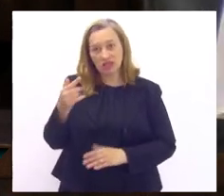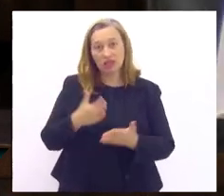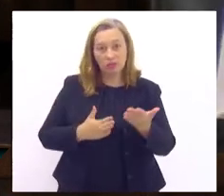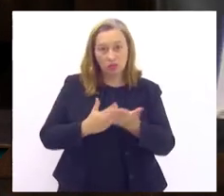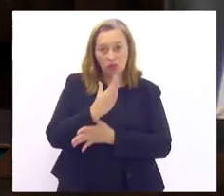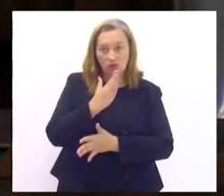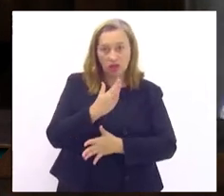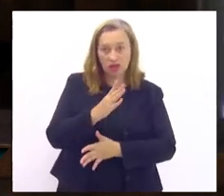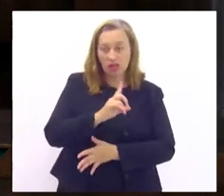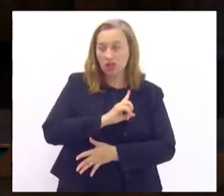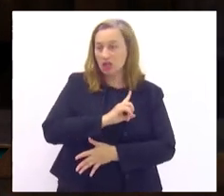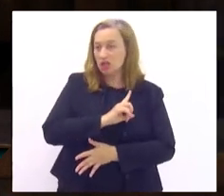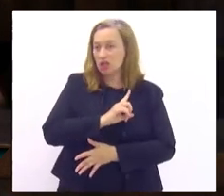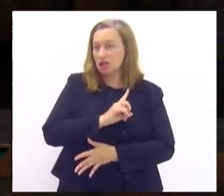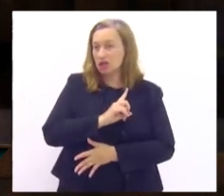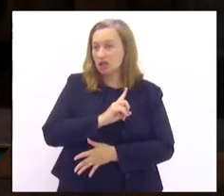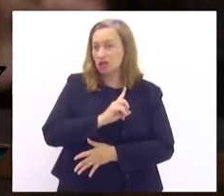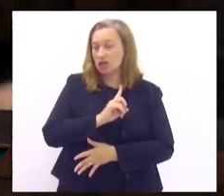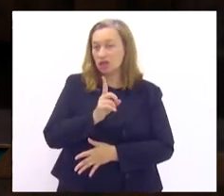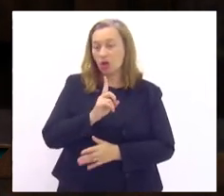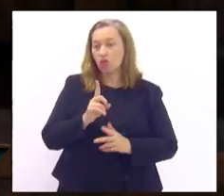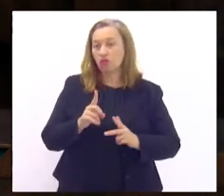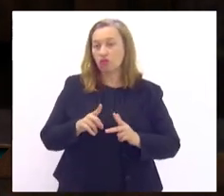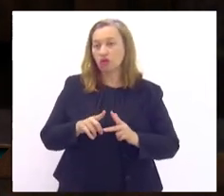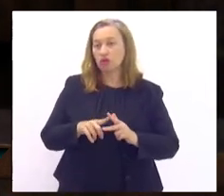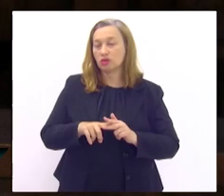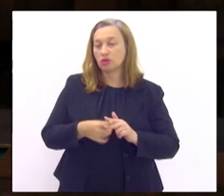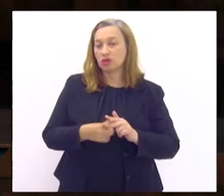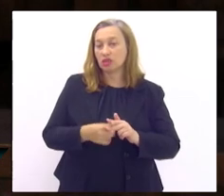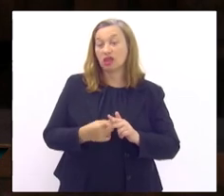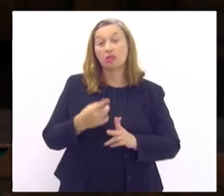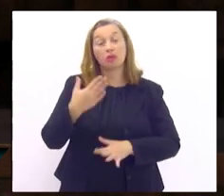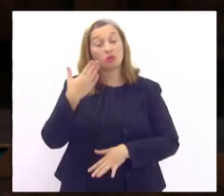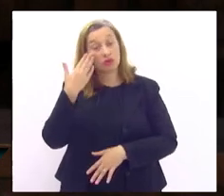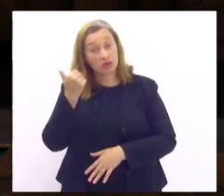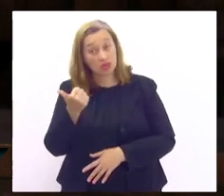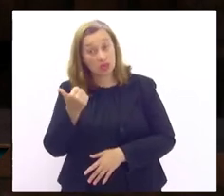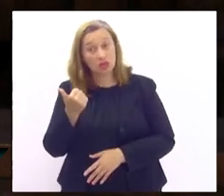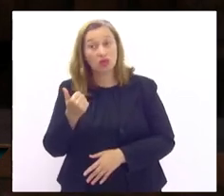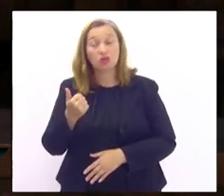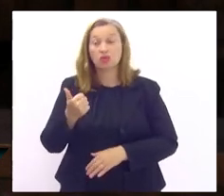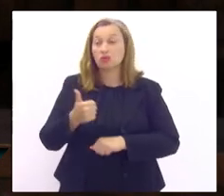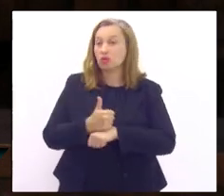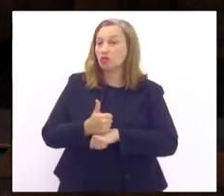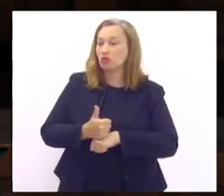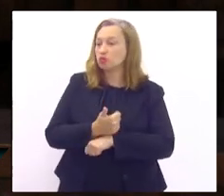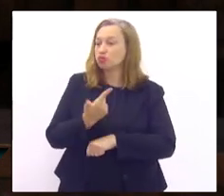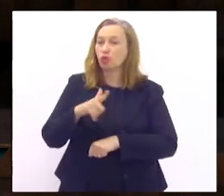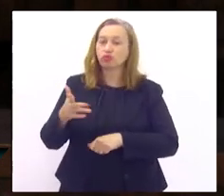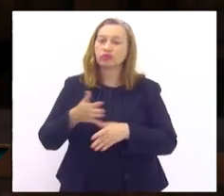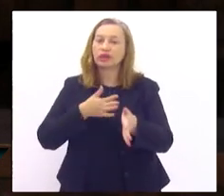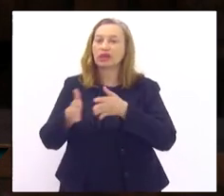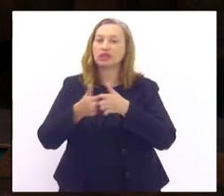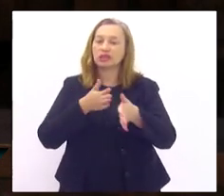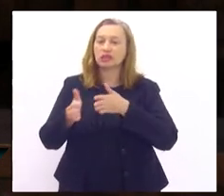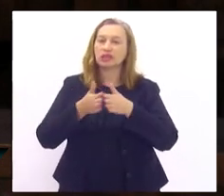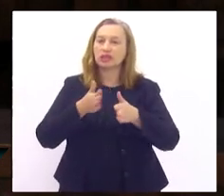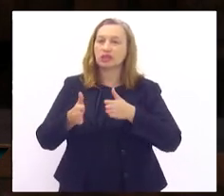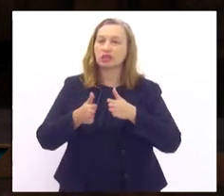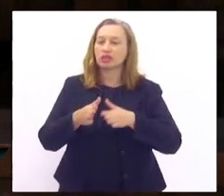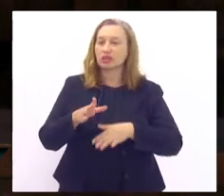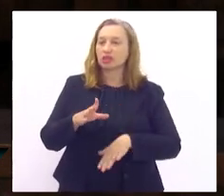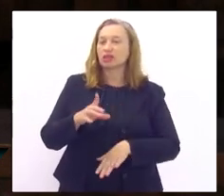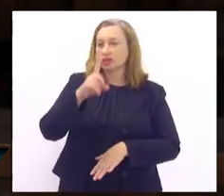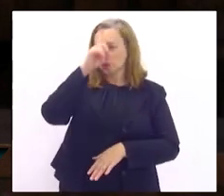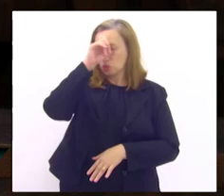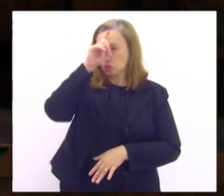que não foi entre aspas regulamentada pelo que sei e o profissional não teve acesso aos espaços onde ele